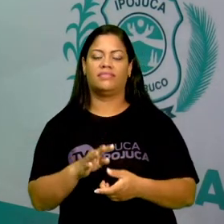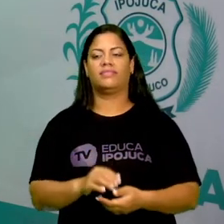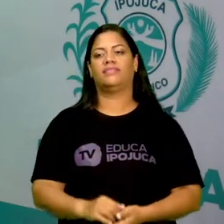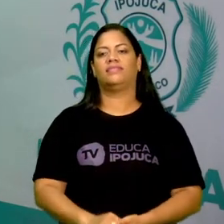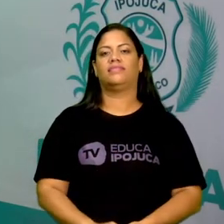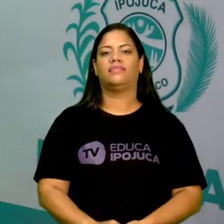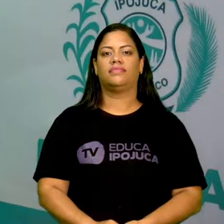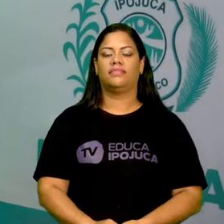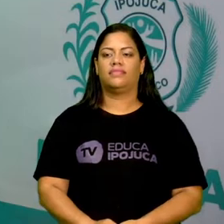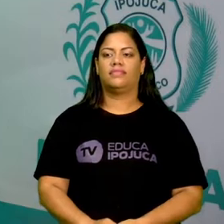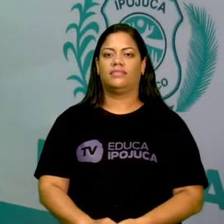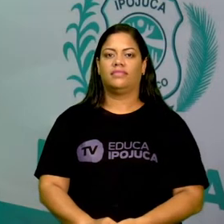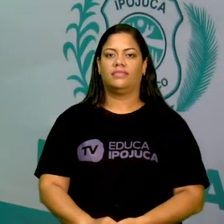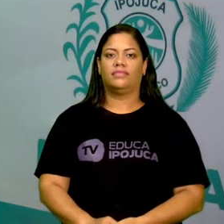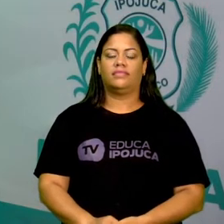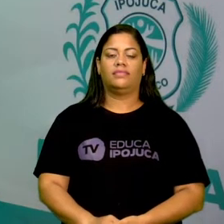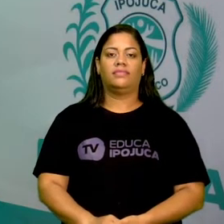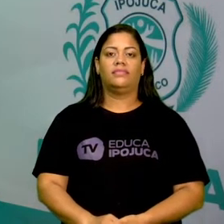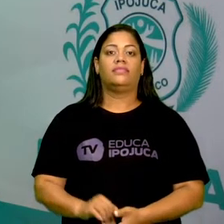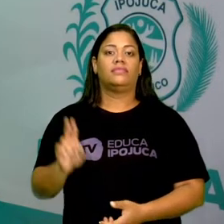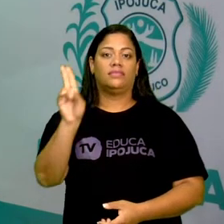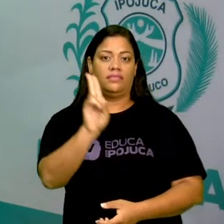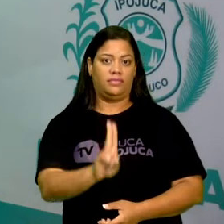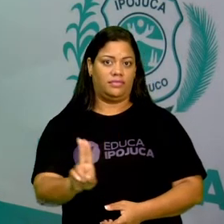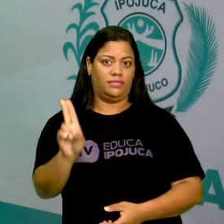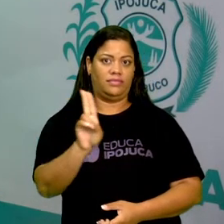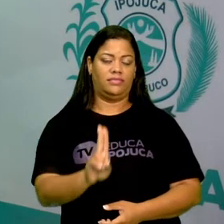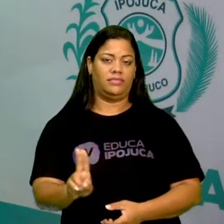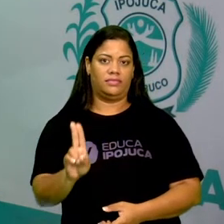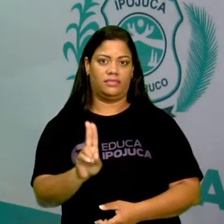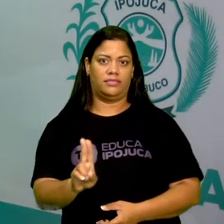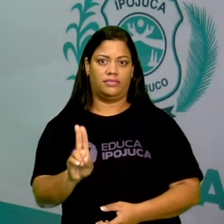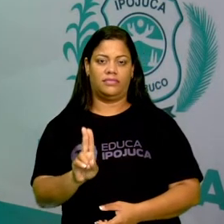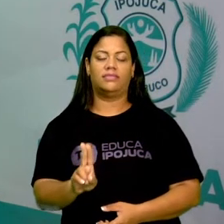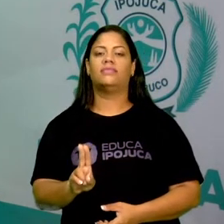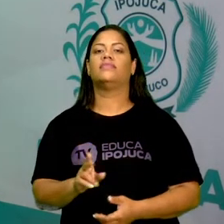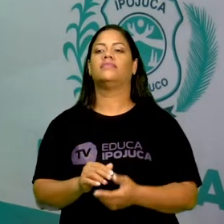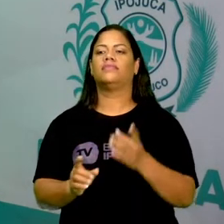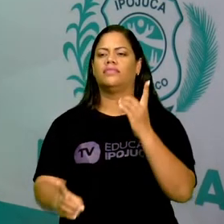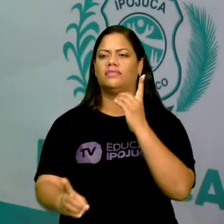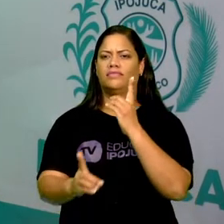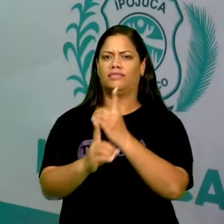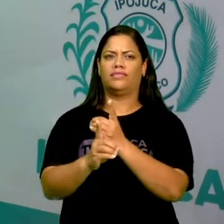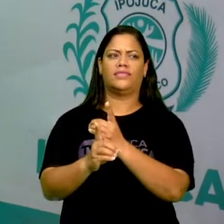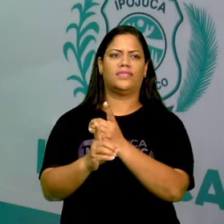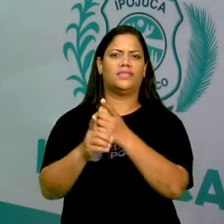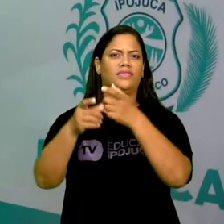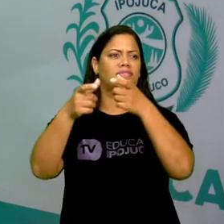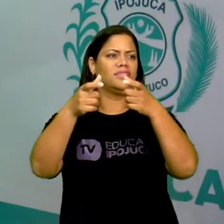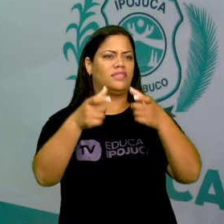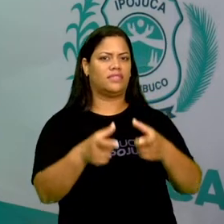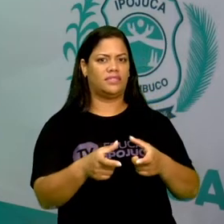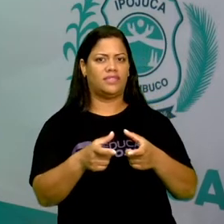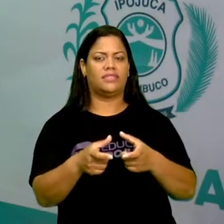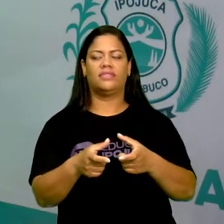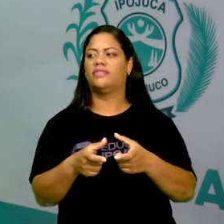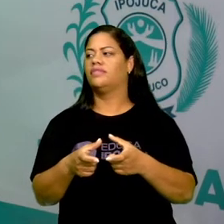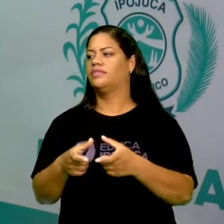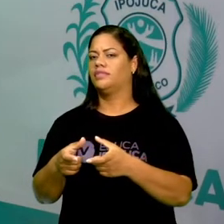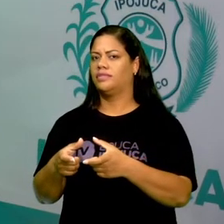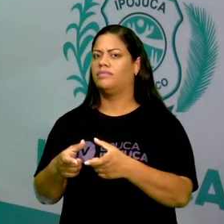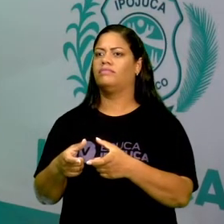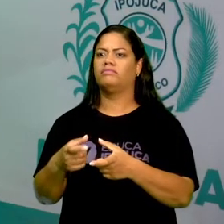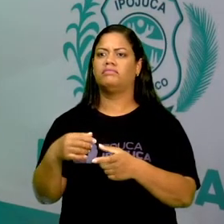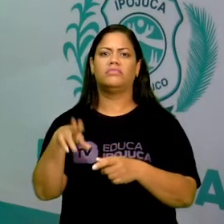Os pontos de referência são utilizados para nos localizarmos e encontrarmos locais